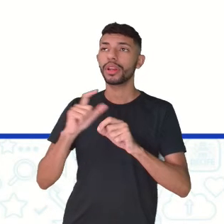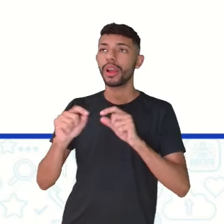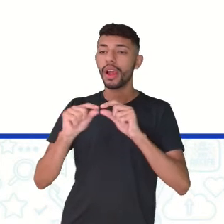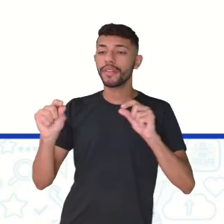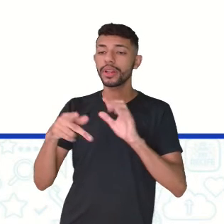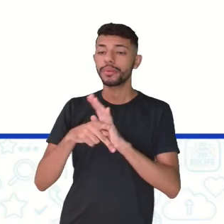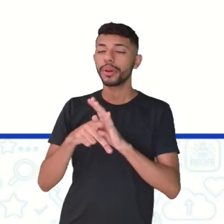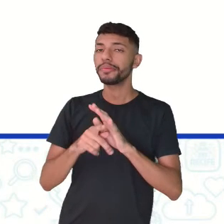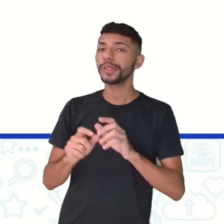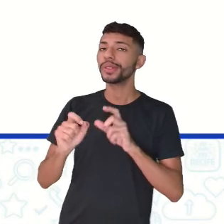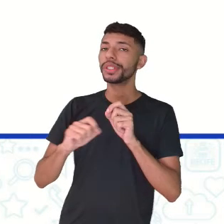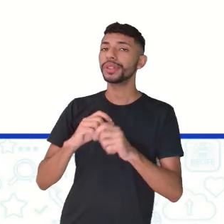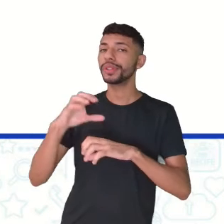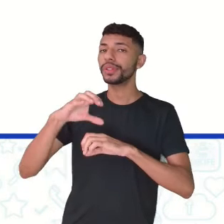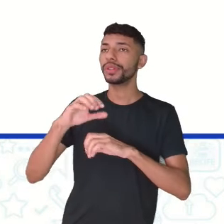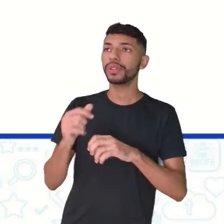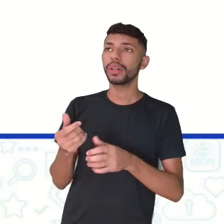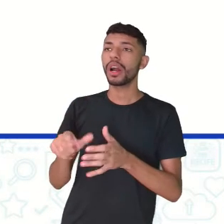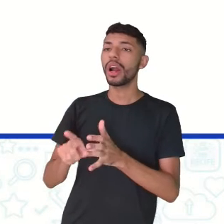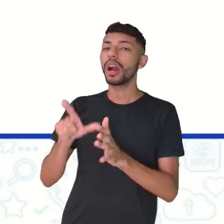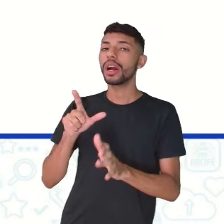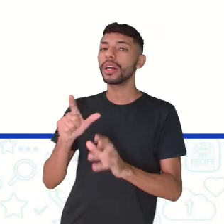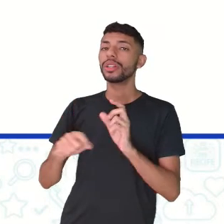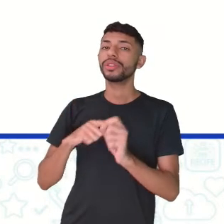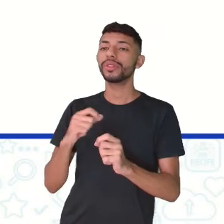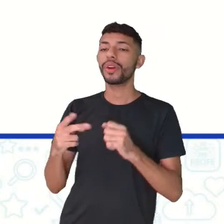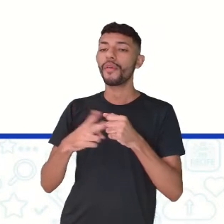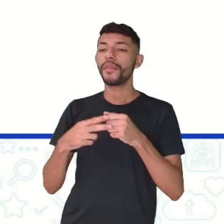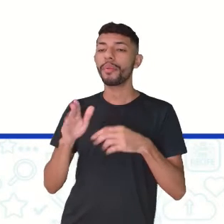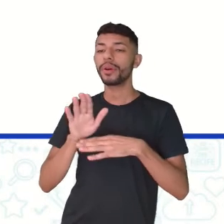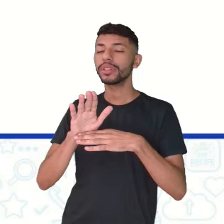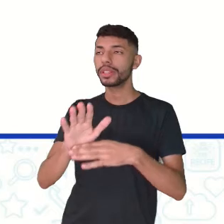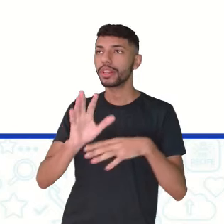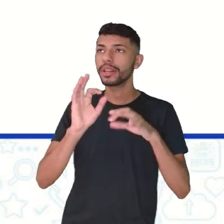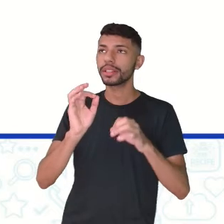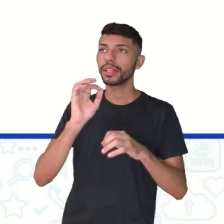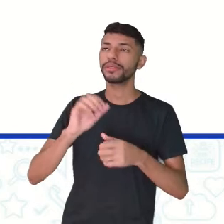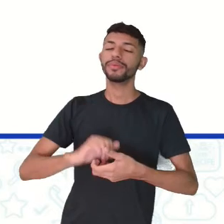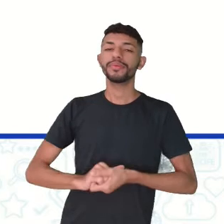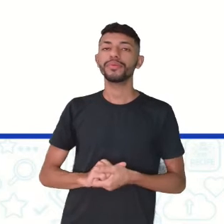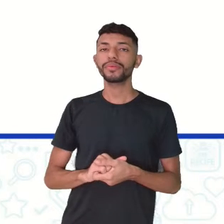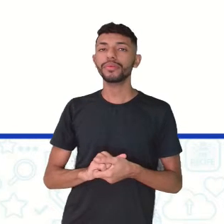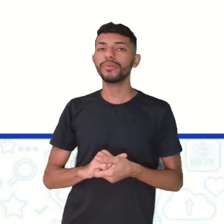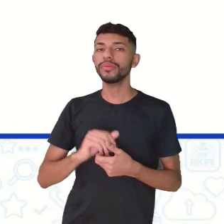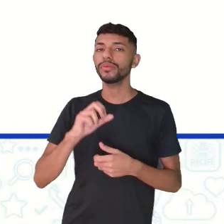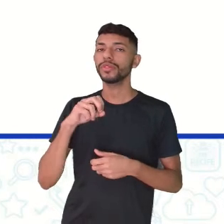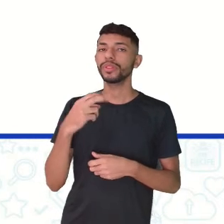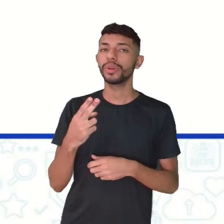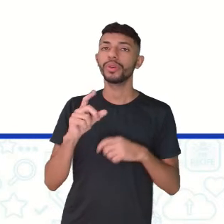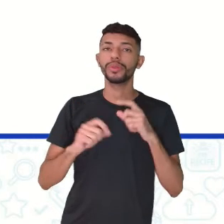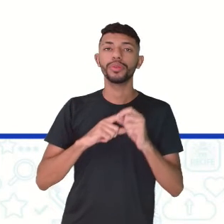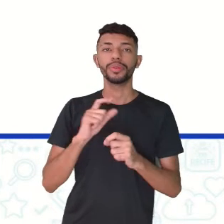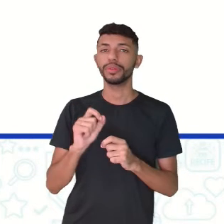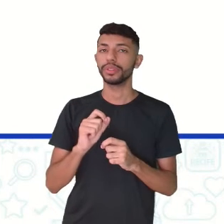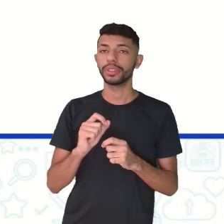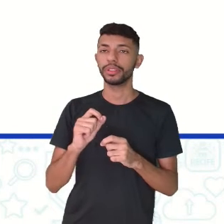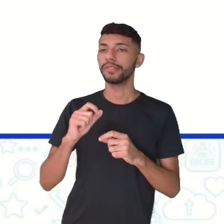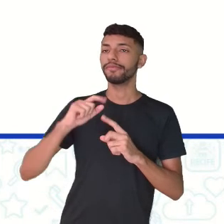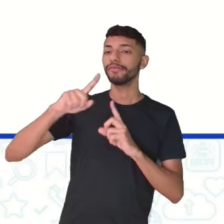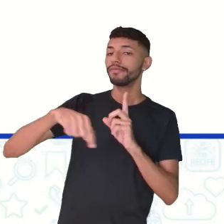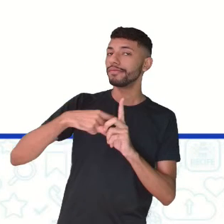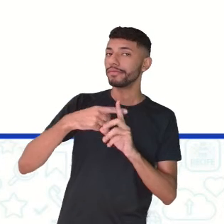interrogativa, antecipando ou o verbo auxiliar, sendo ele modal, ou a partícula auxiliar, certo?